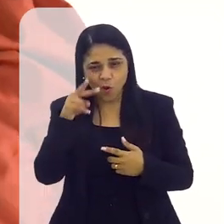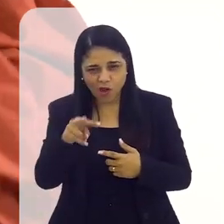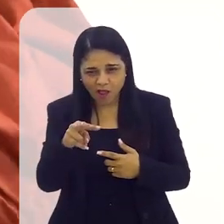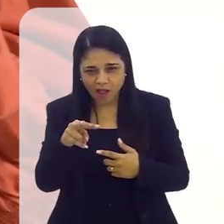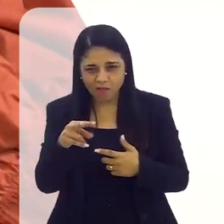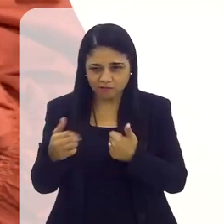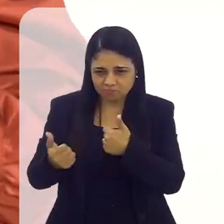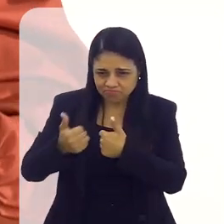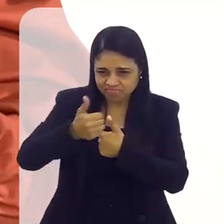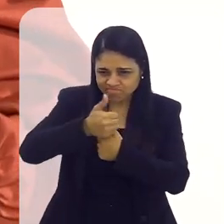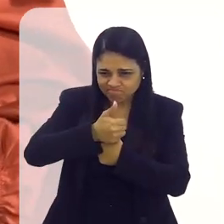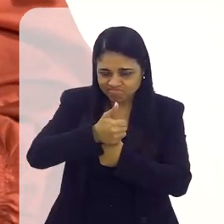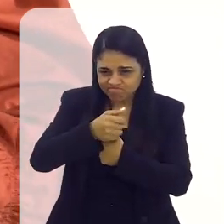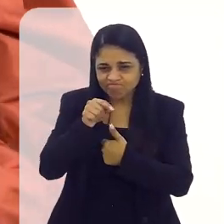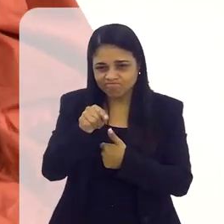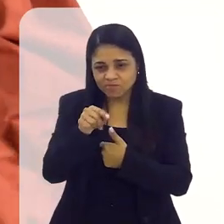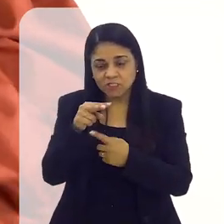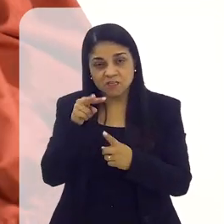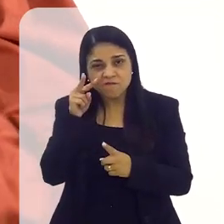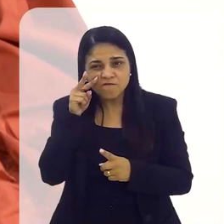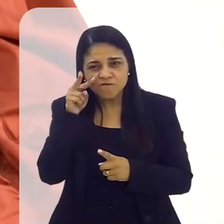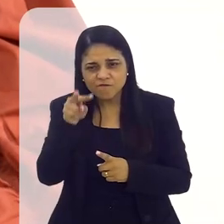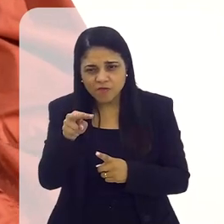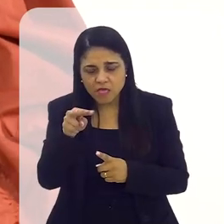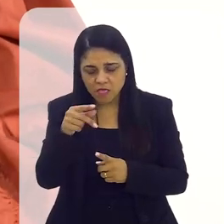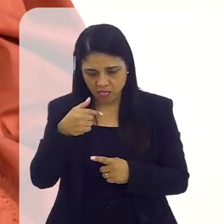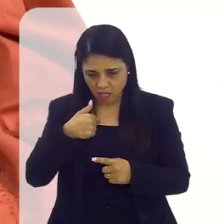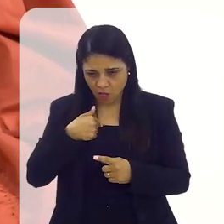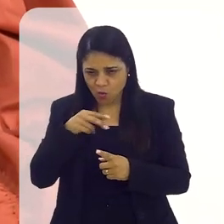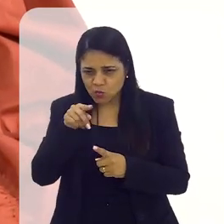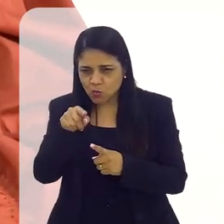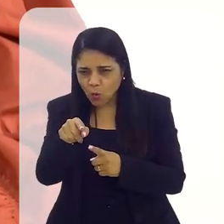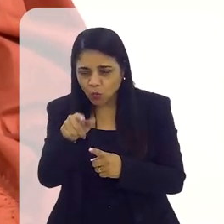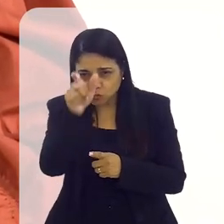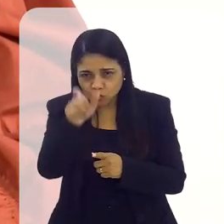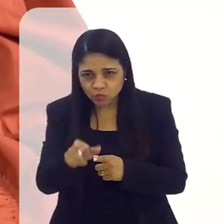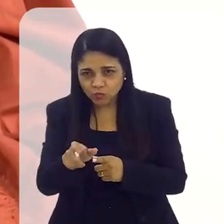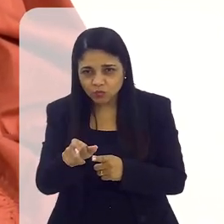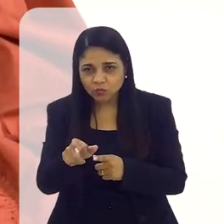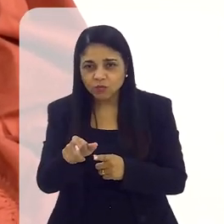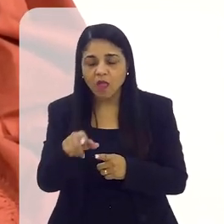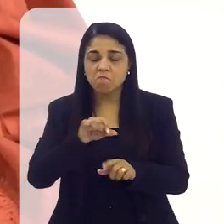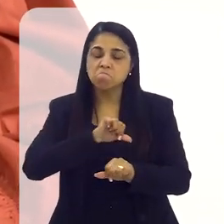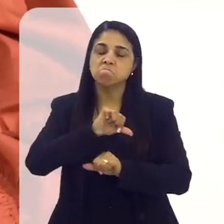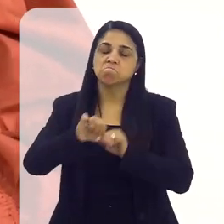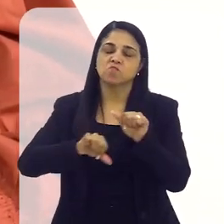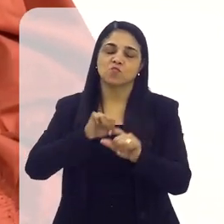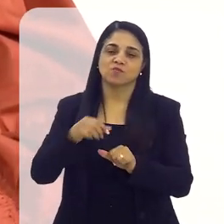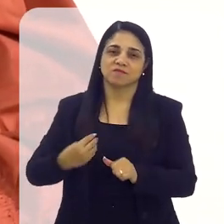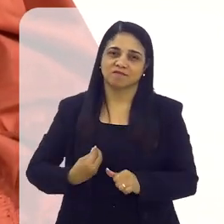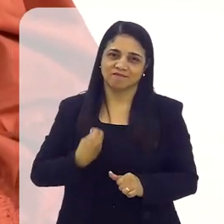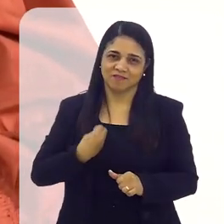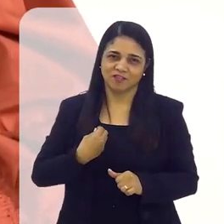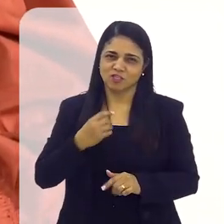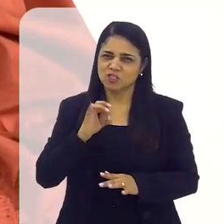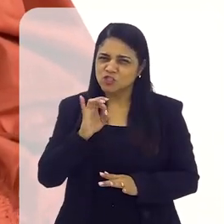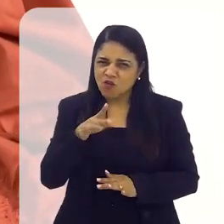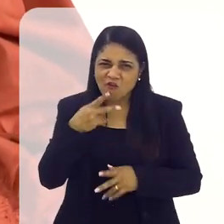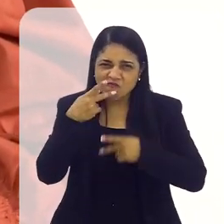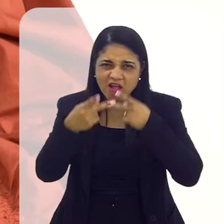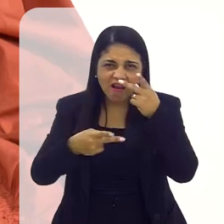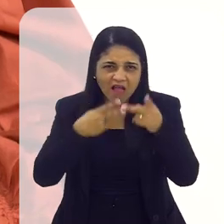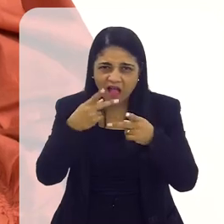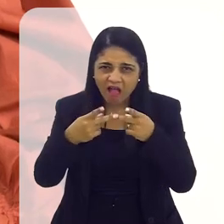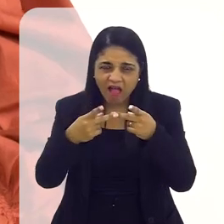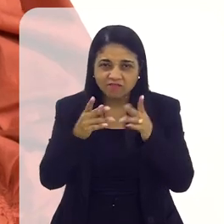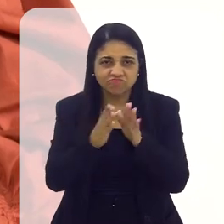e nos colocar no lugar dele, nos ver nele, isso vai mudar. Então, não basta só